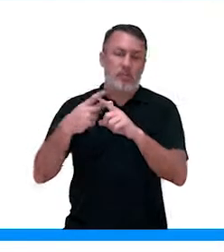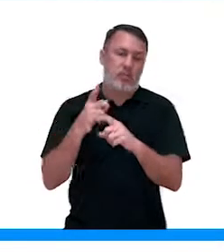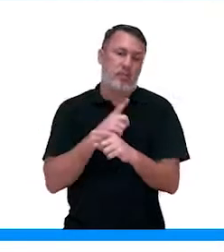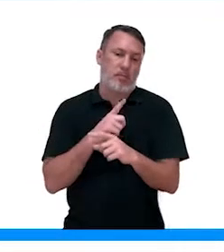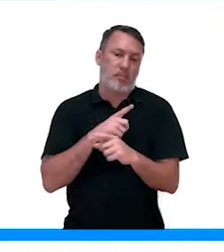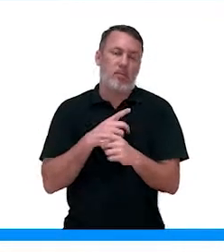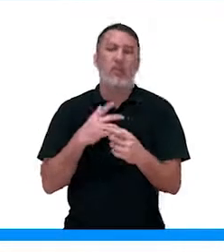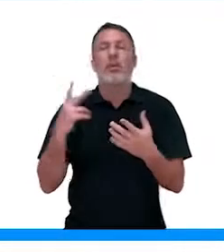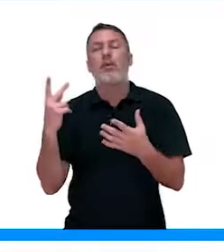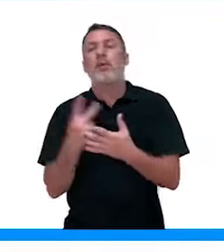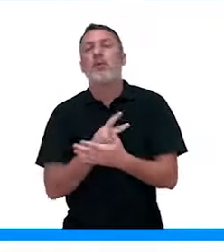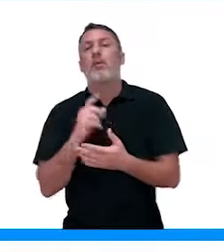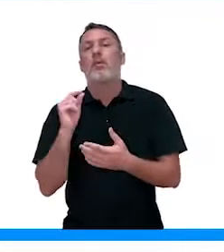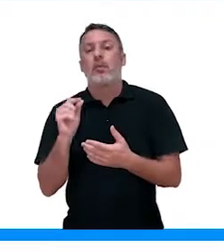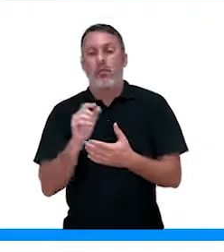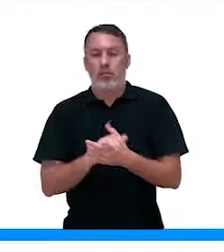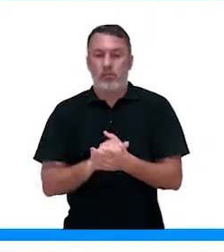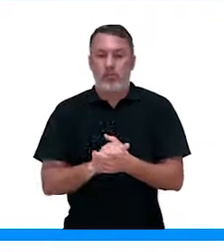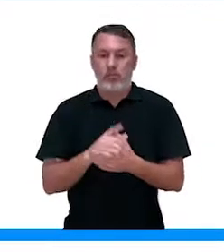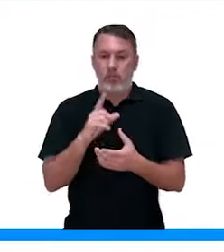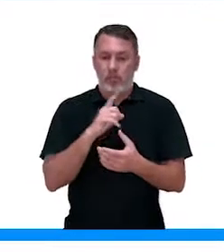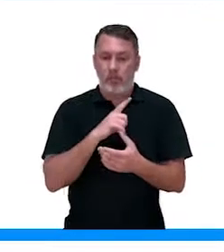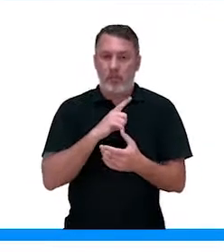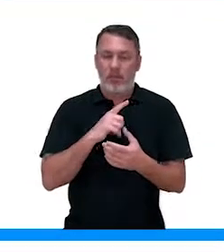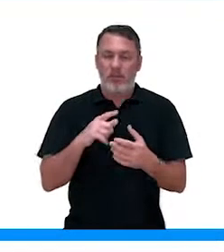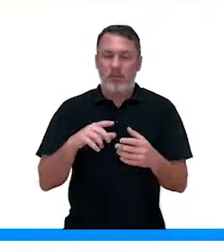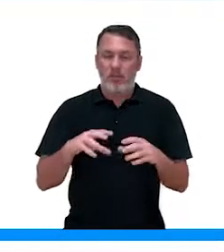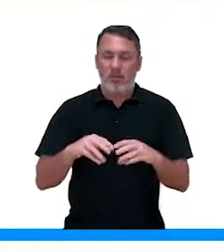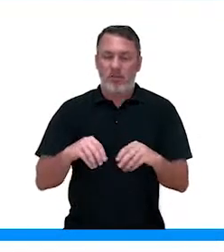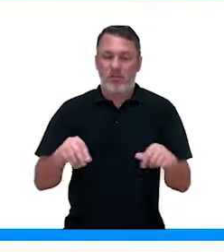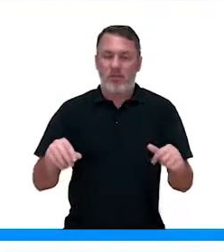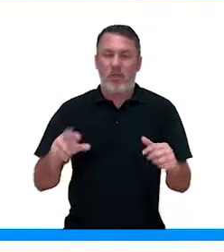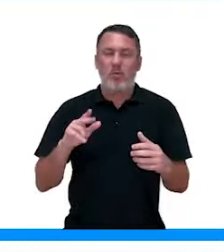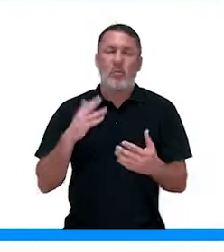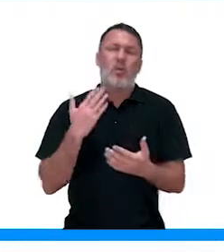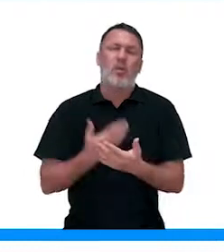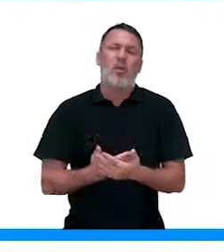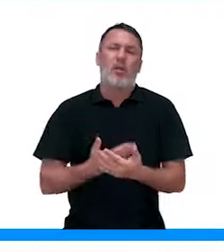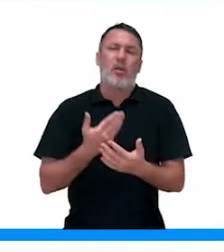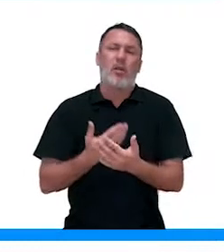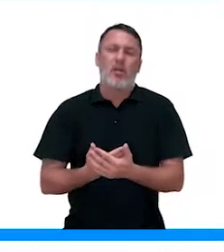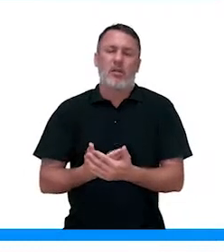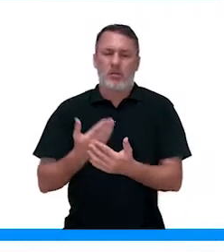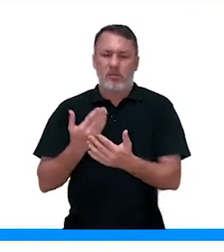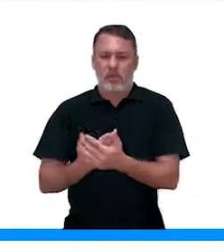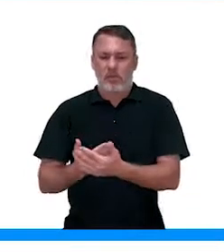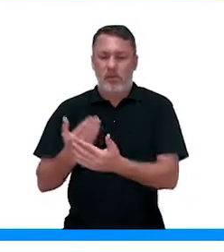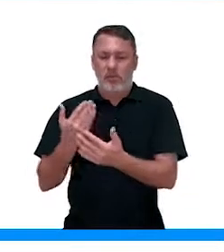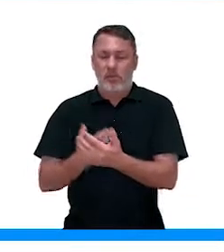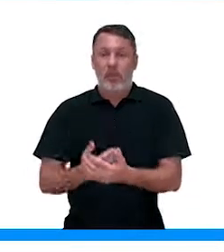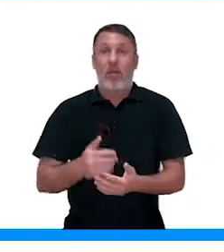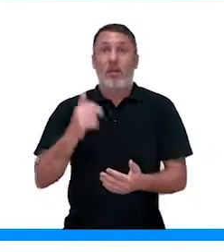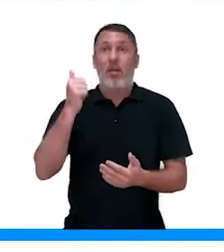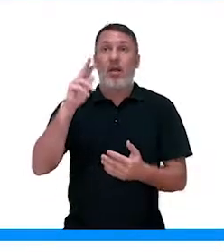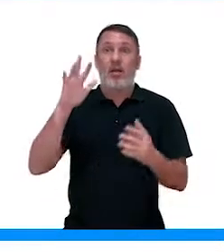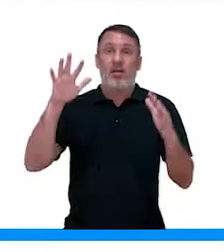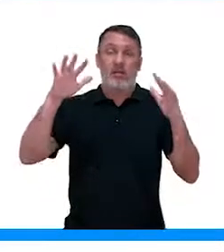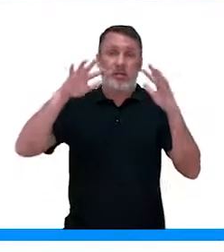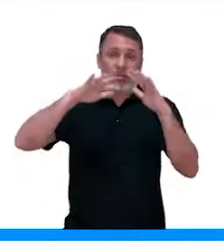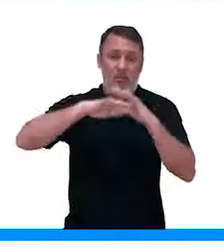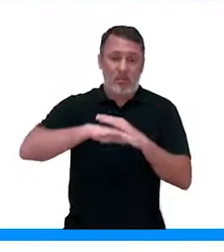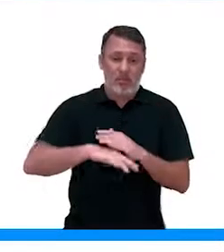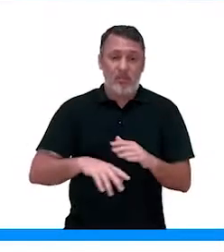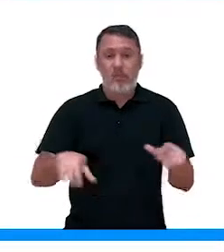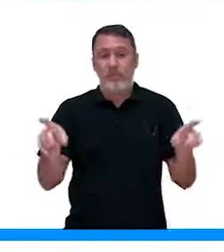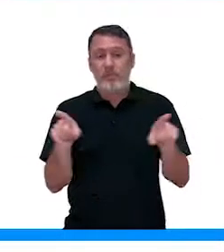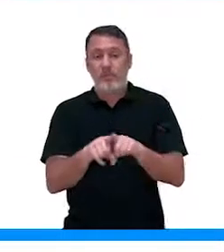maior. E o que que acontece? Quando o solo está muito encharcado, quando ele tem muita água, a umidade do ar está muito